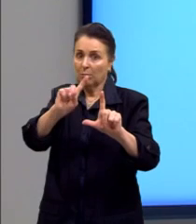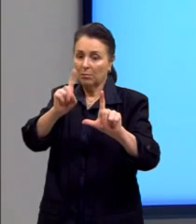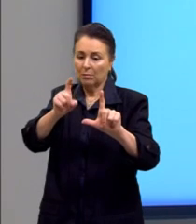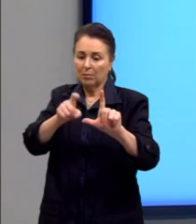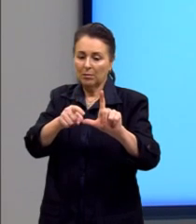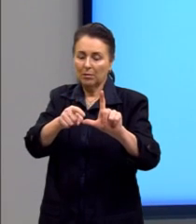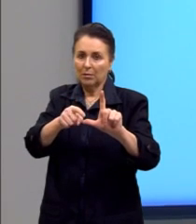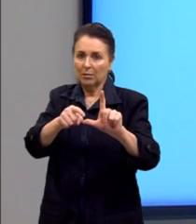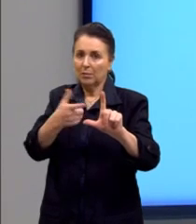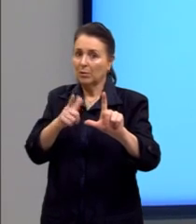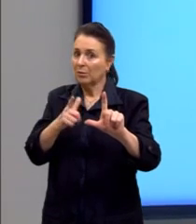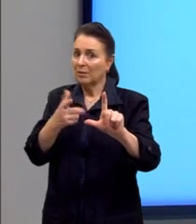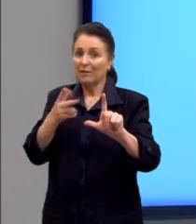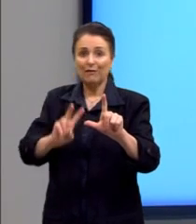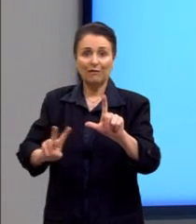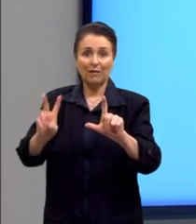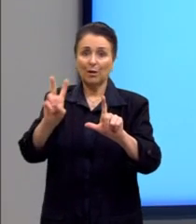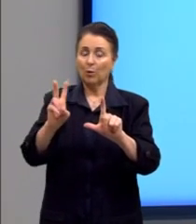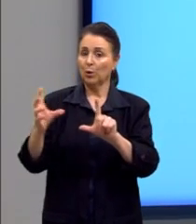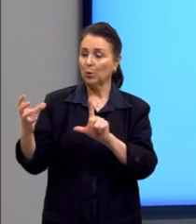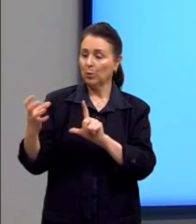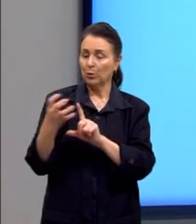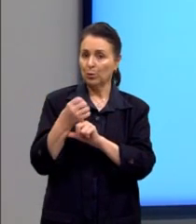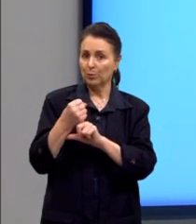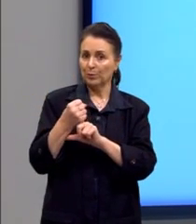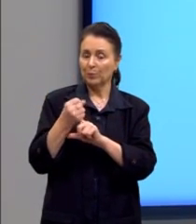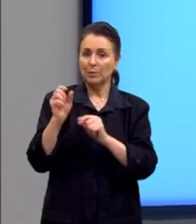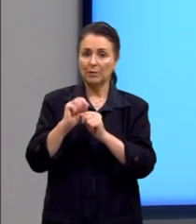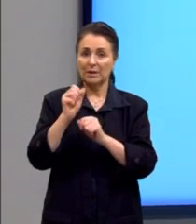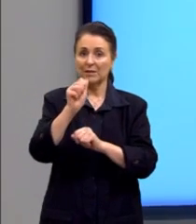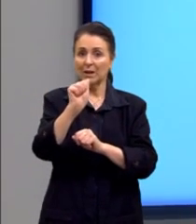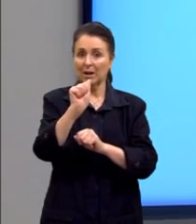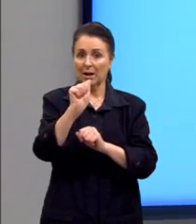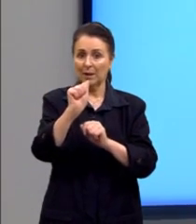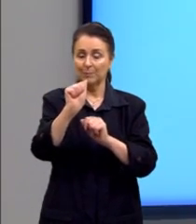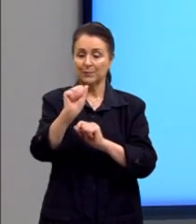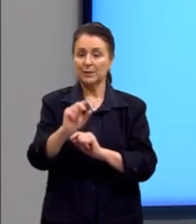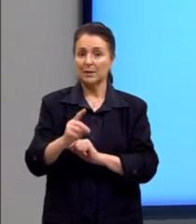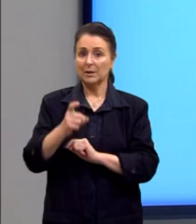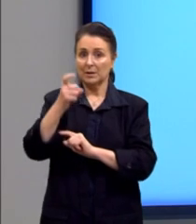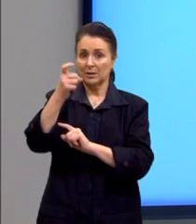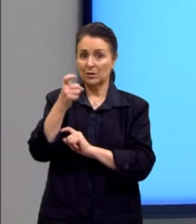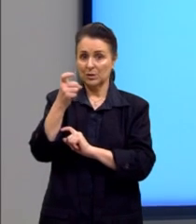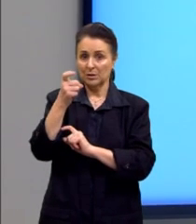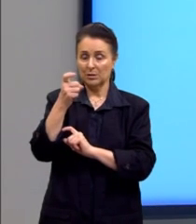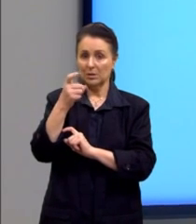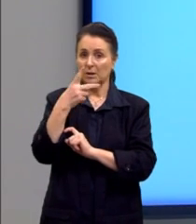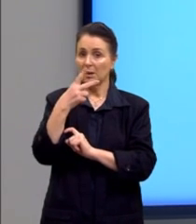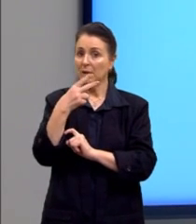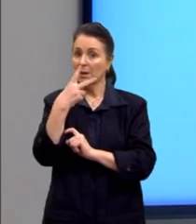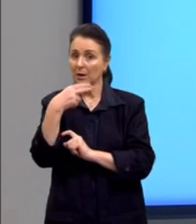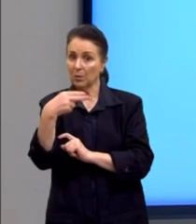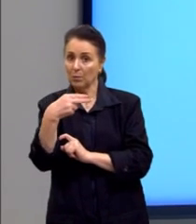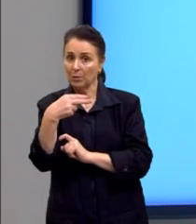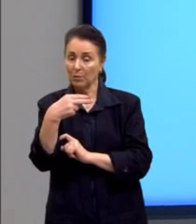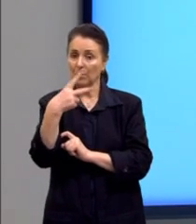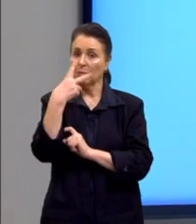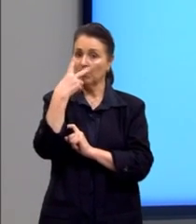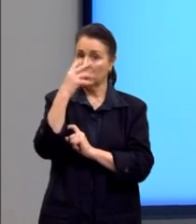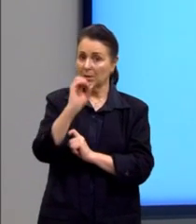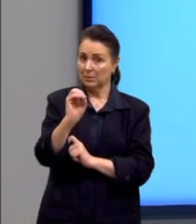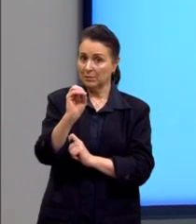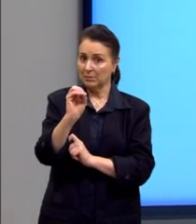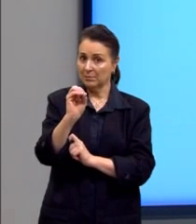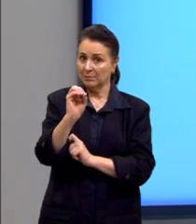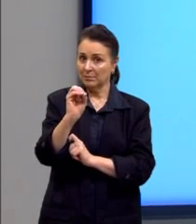algum no domínio que faça com que a elevado a x seja igual a zero. Lembrando